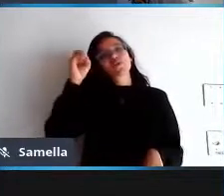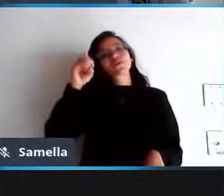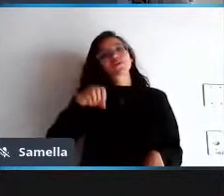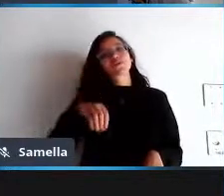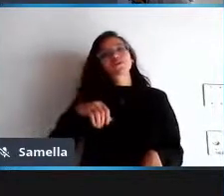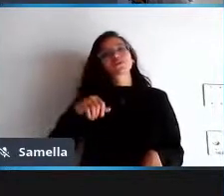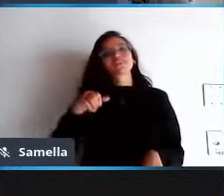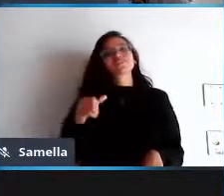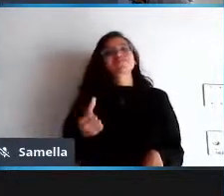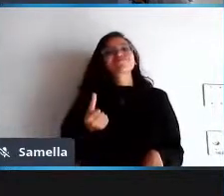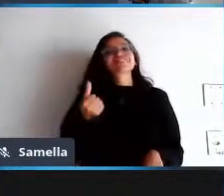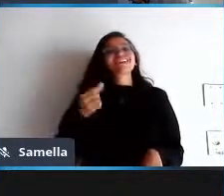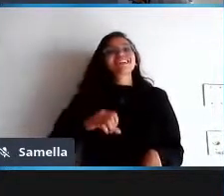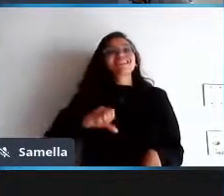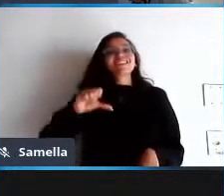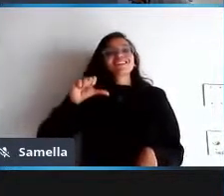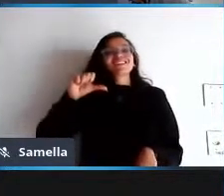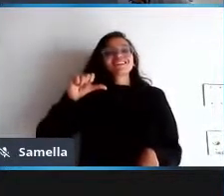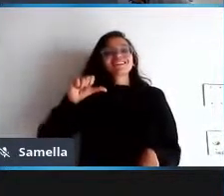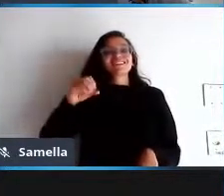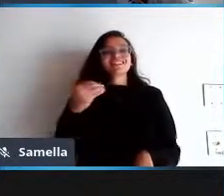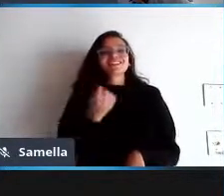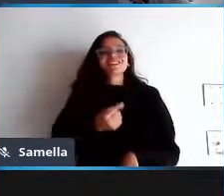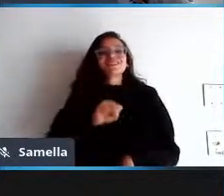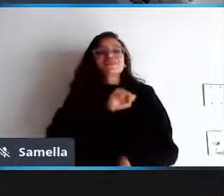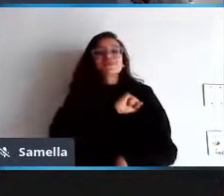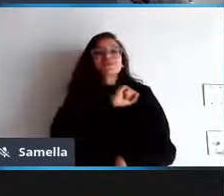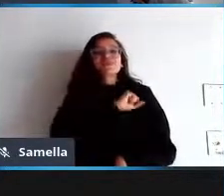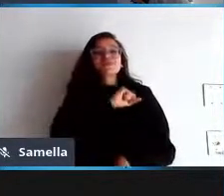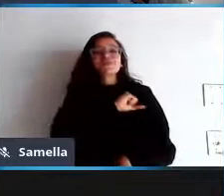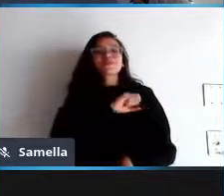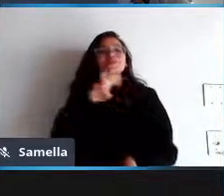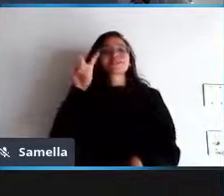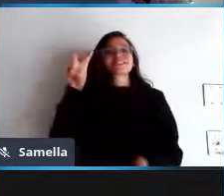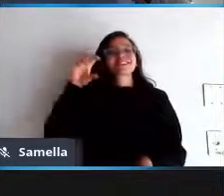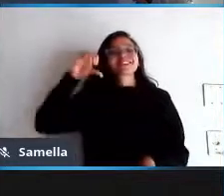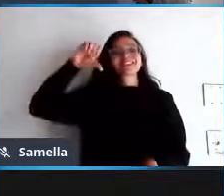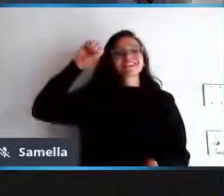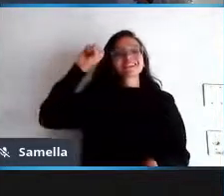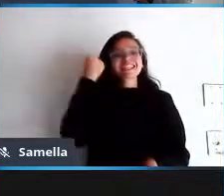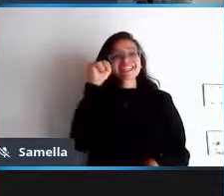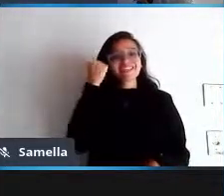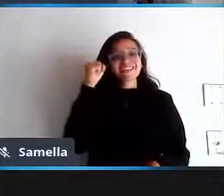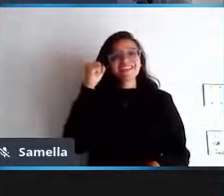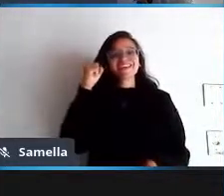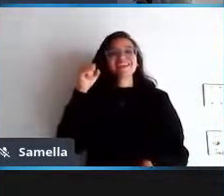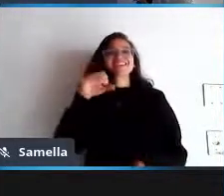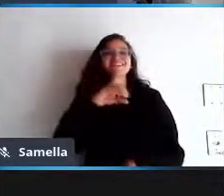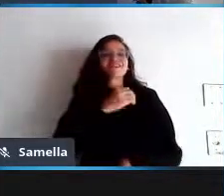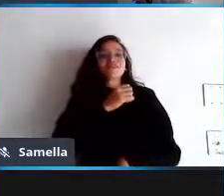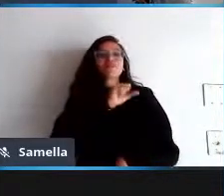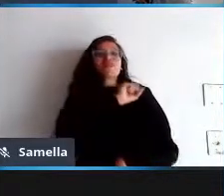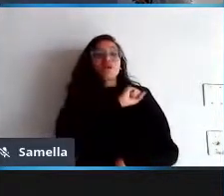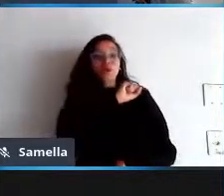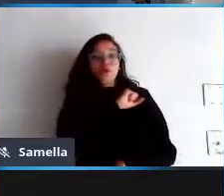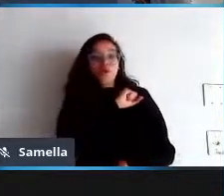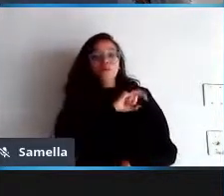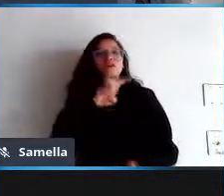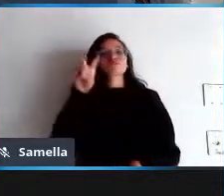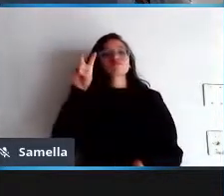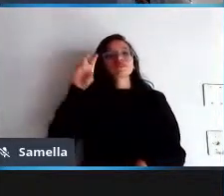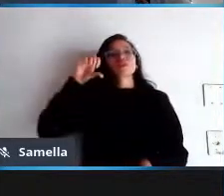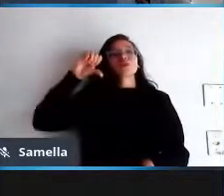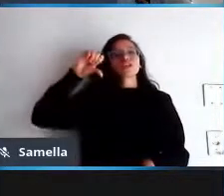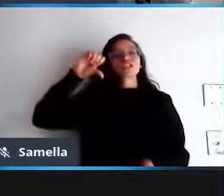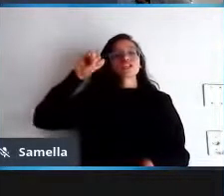número 58 número 58 Nuno Batista